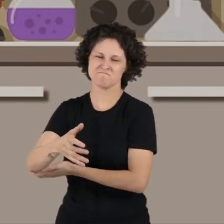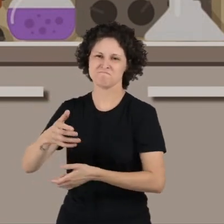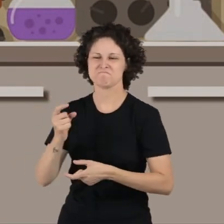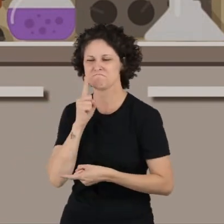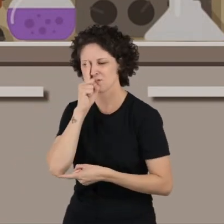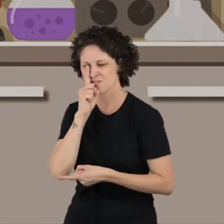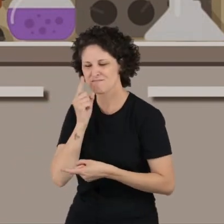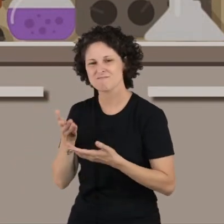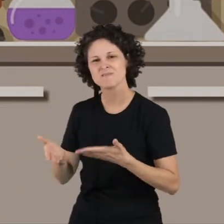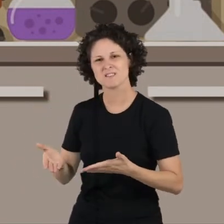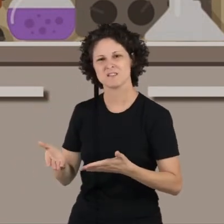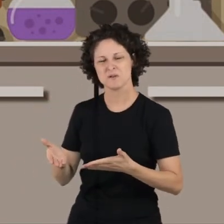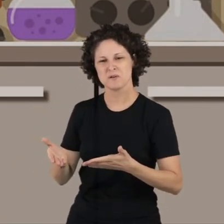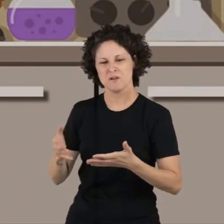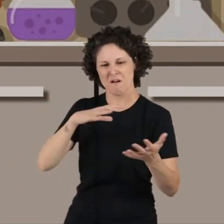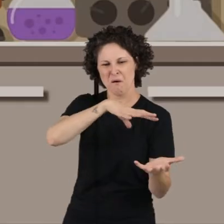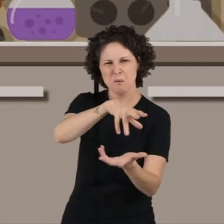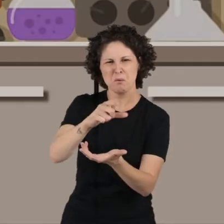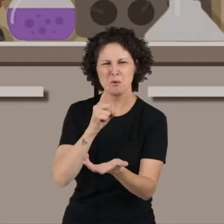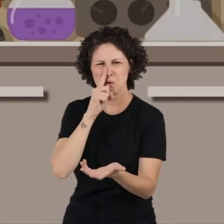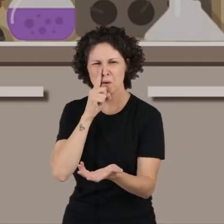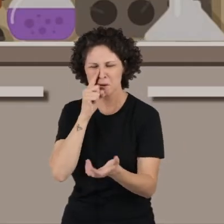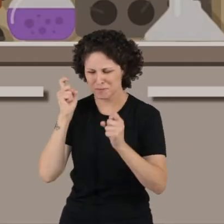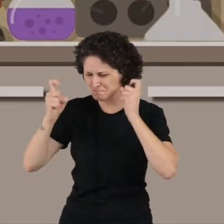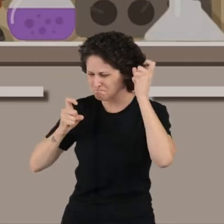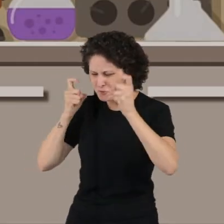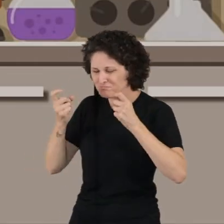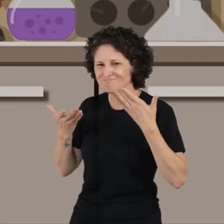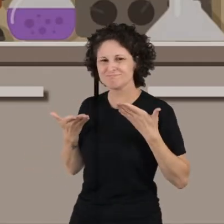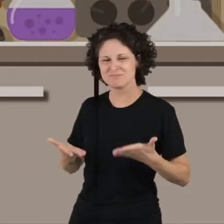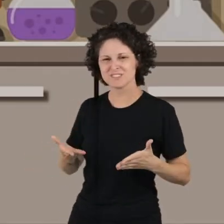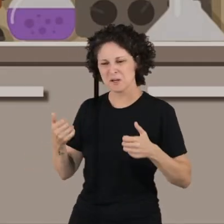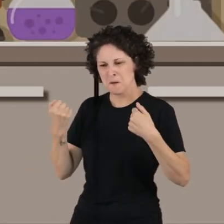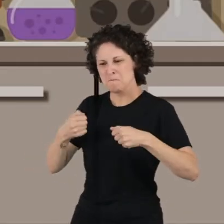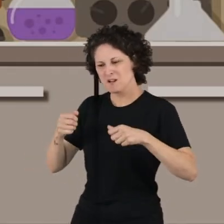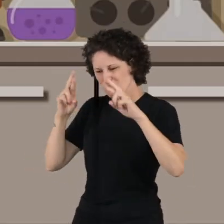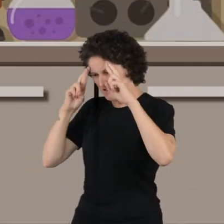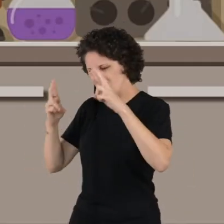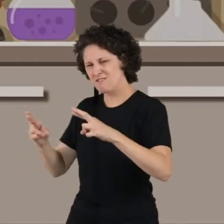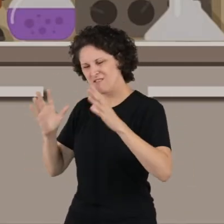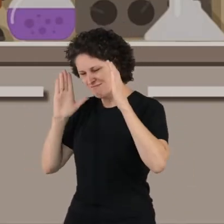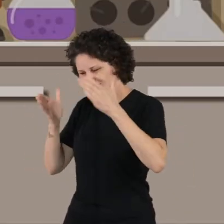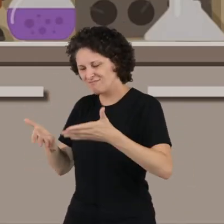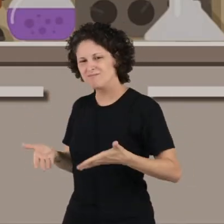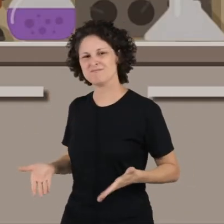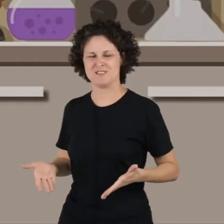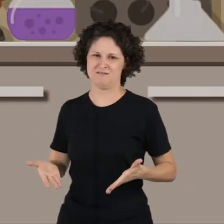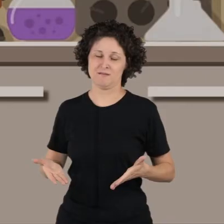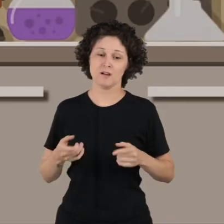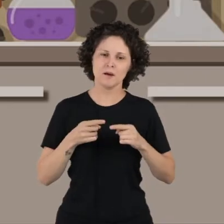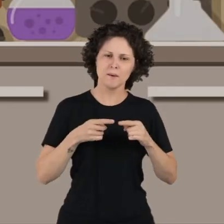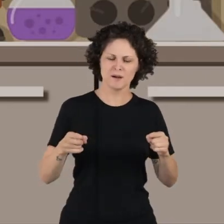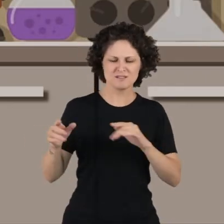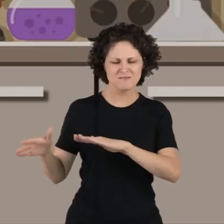tem gerado preocupações em todos os países, pois isso levaria a alterações em todo o ecossistema. Mas acabar com o desmatamento